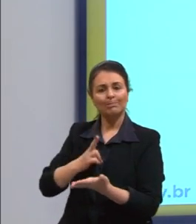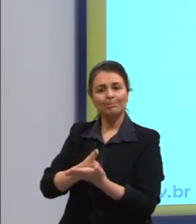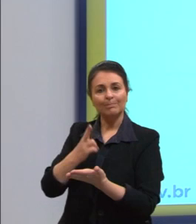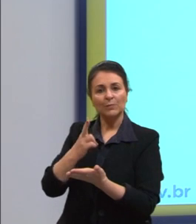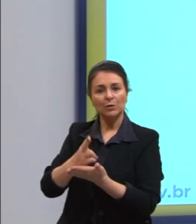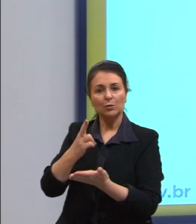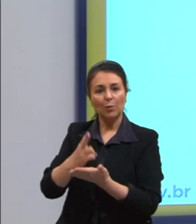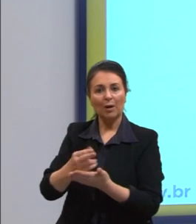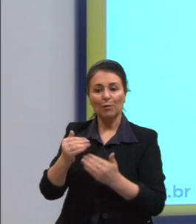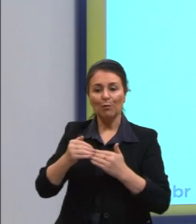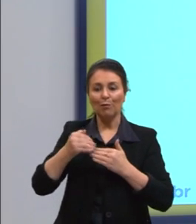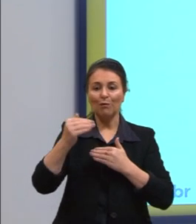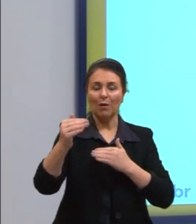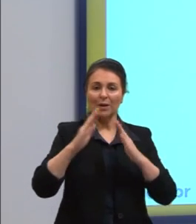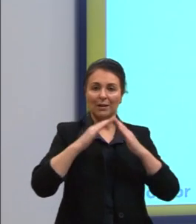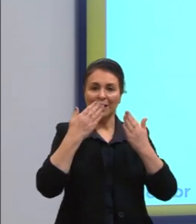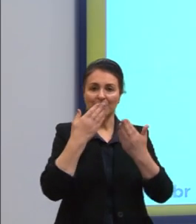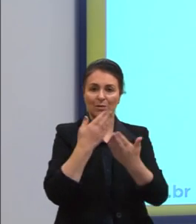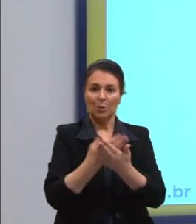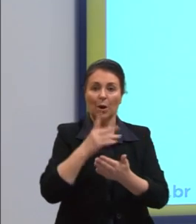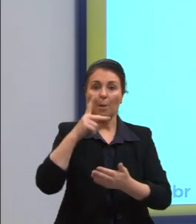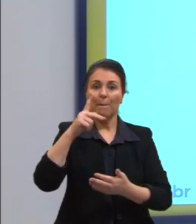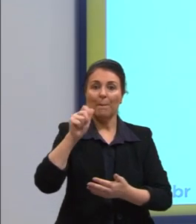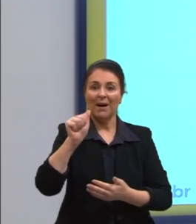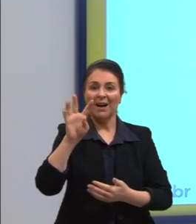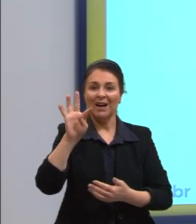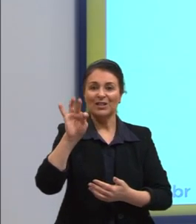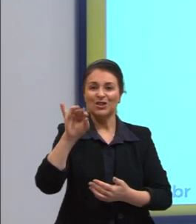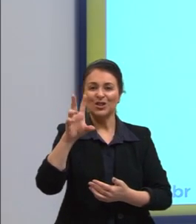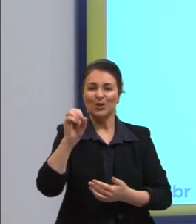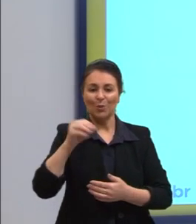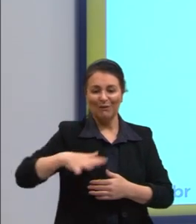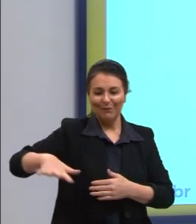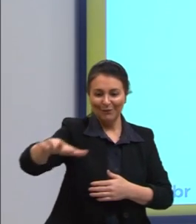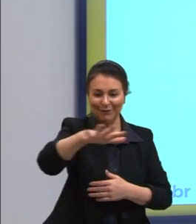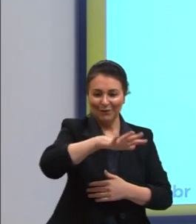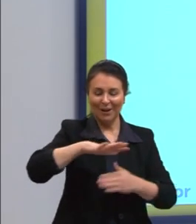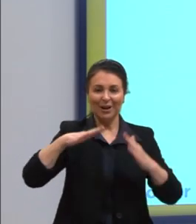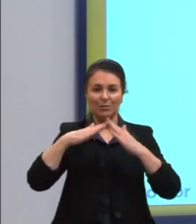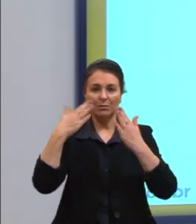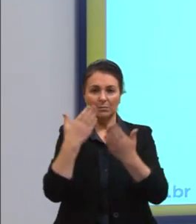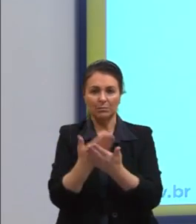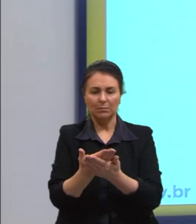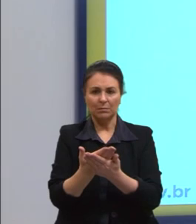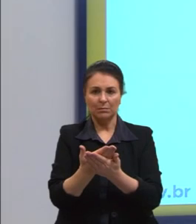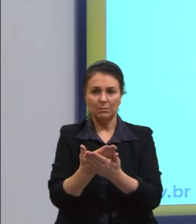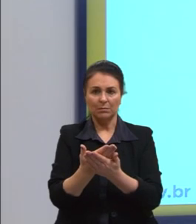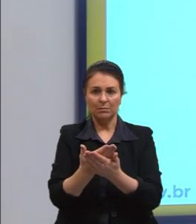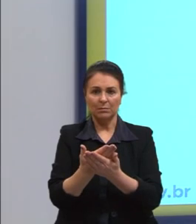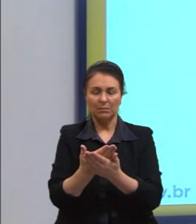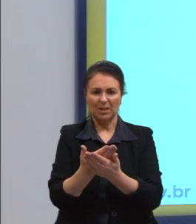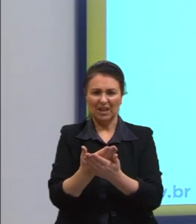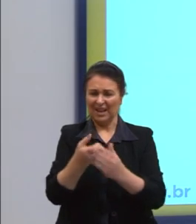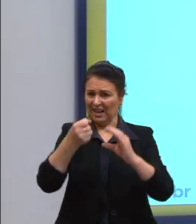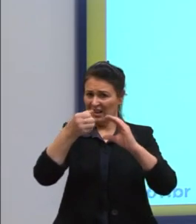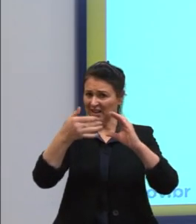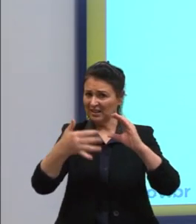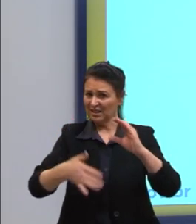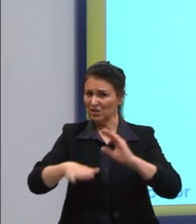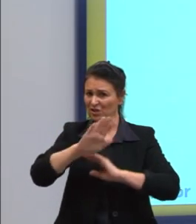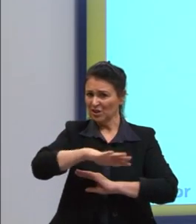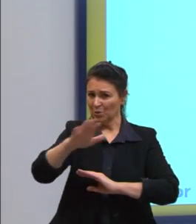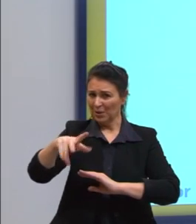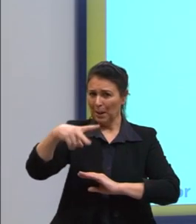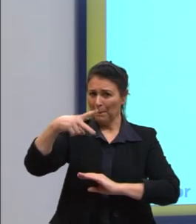no pátio. No pátio, eu posso dizer que é característica de alunos? Eu